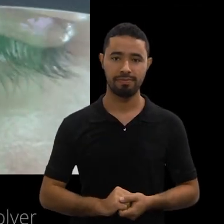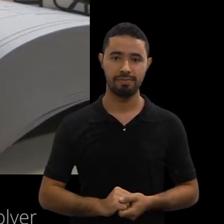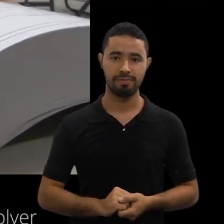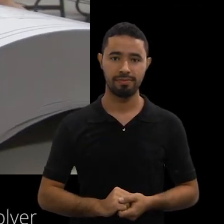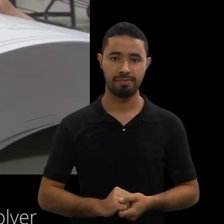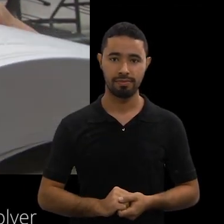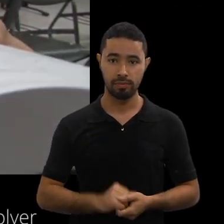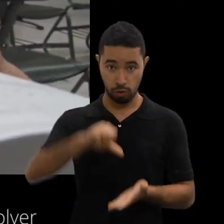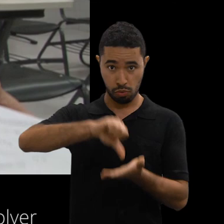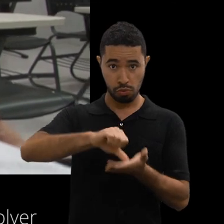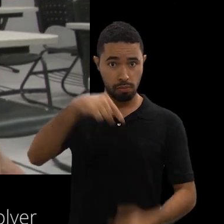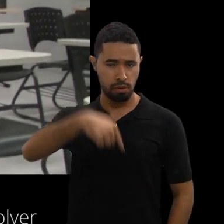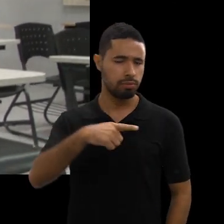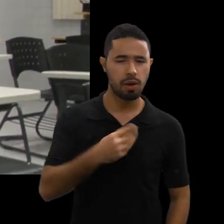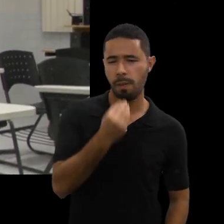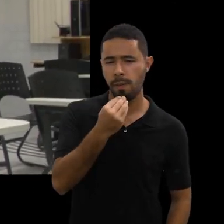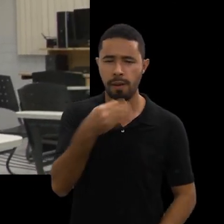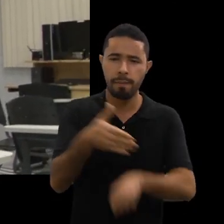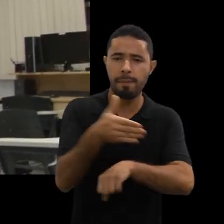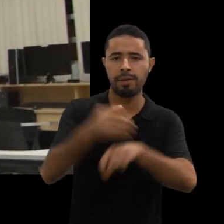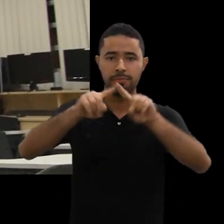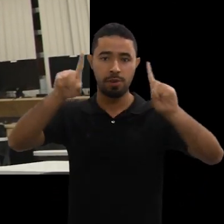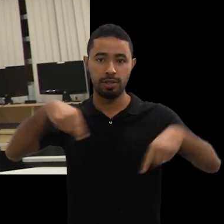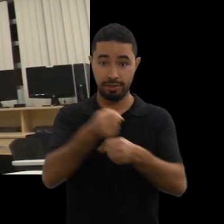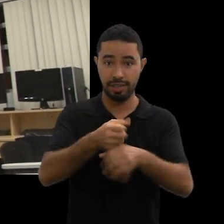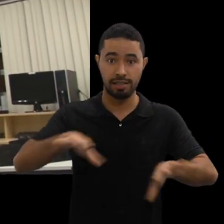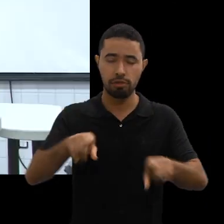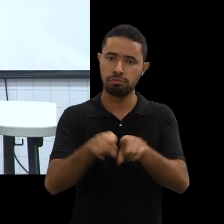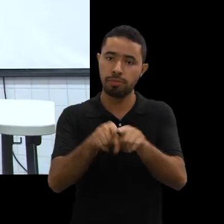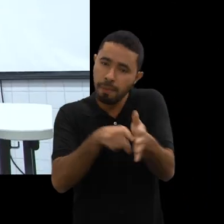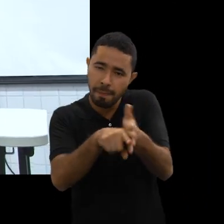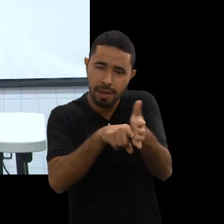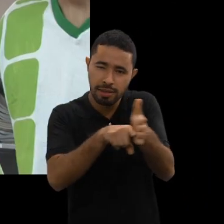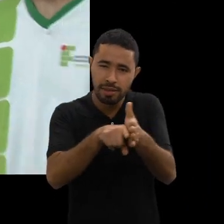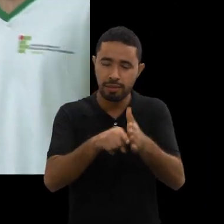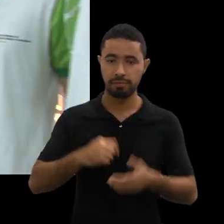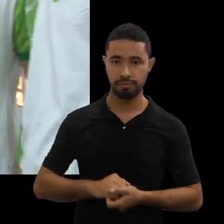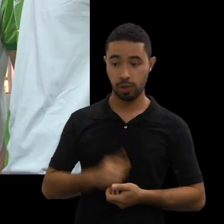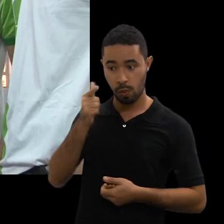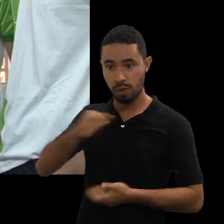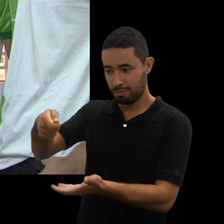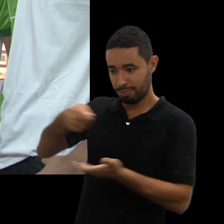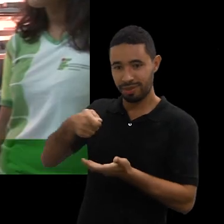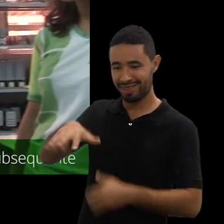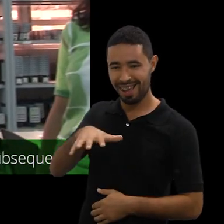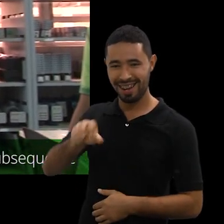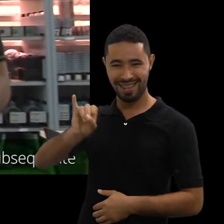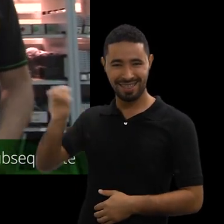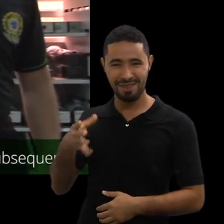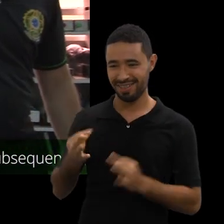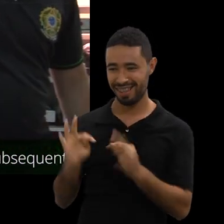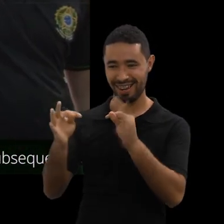Aqui no campus eu tive a oportunidade de desenvolver projetos de extensão e de pesquisa também. Eu entrei a busca de pesquisa aqui na parte de inovação